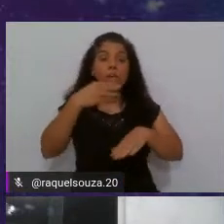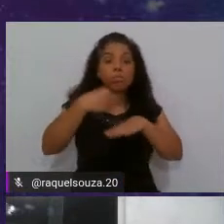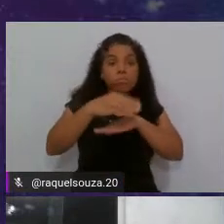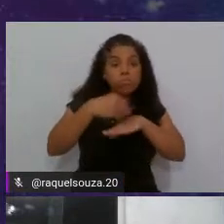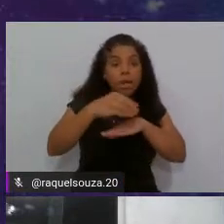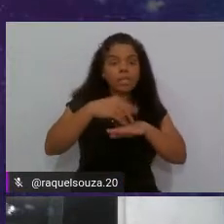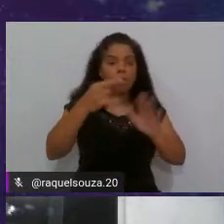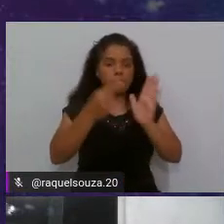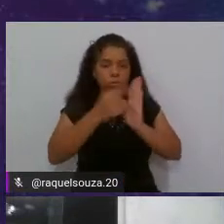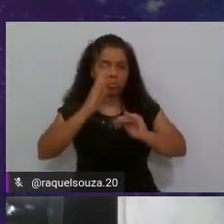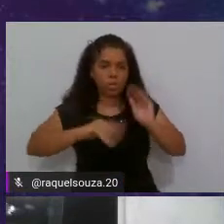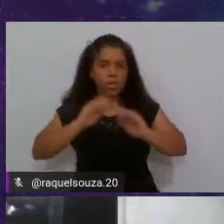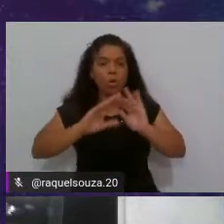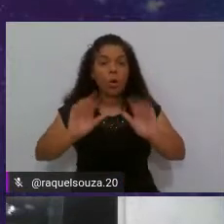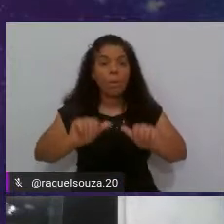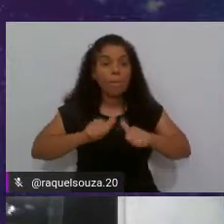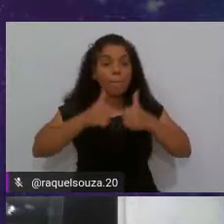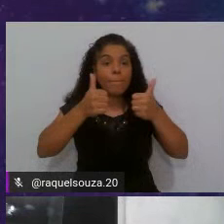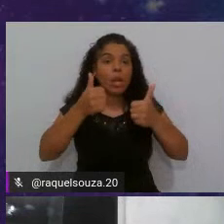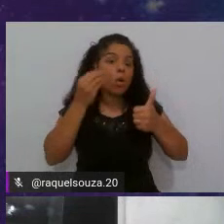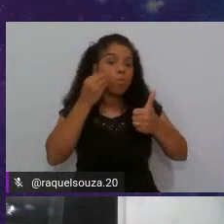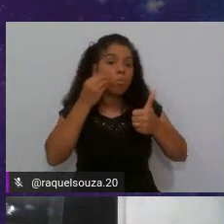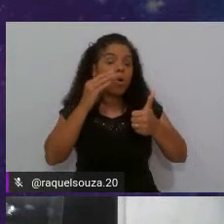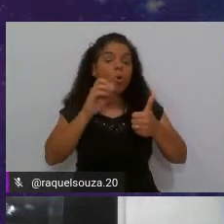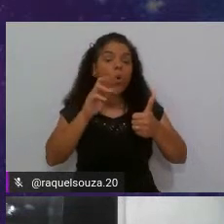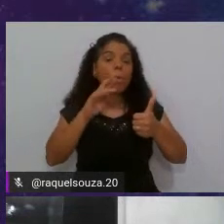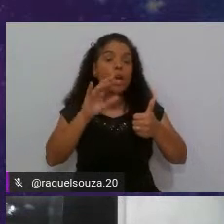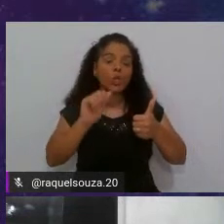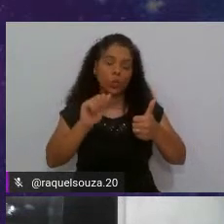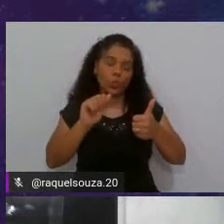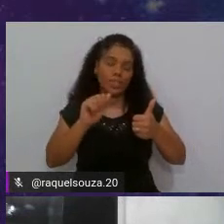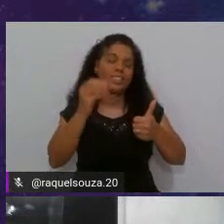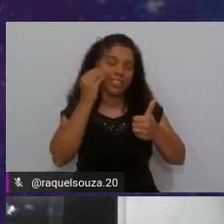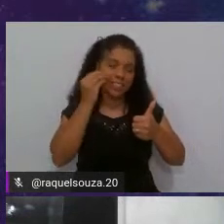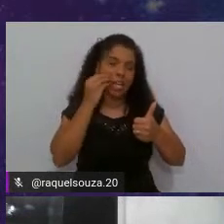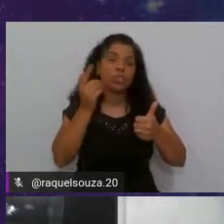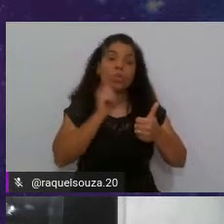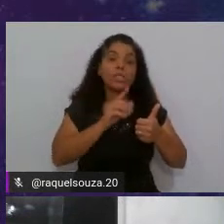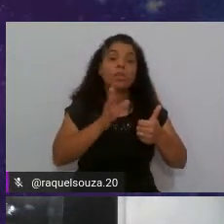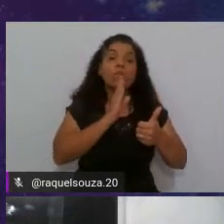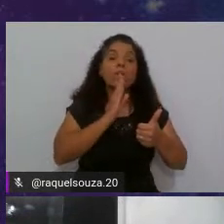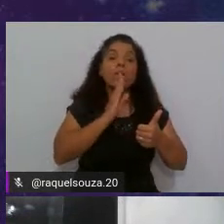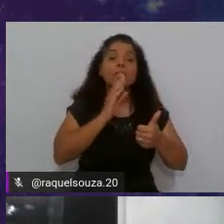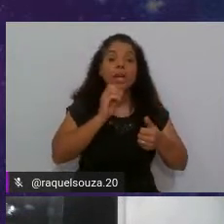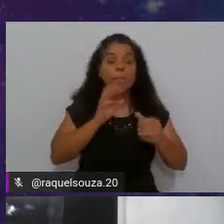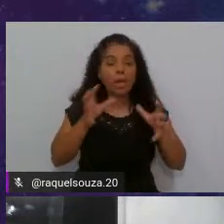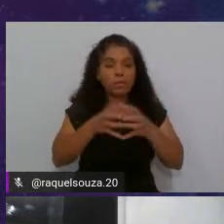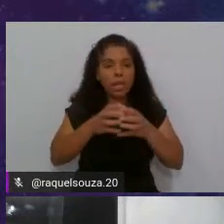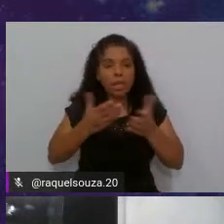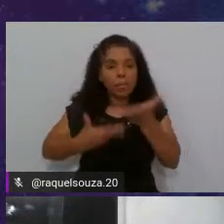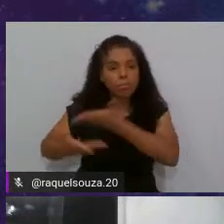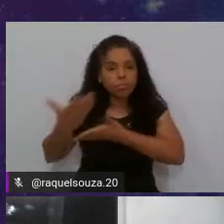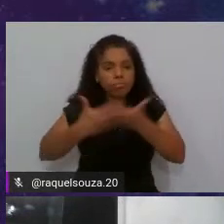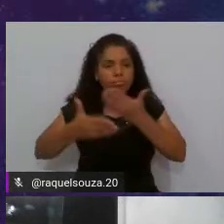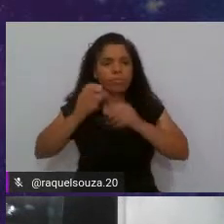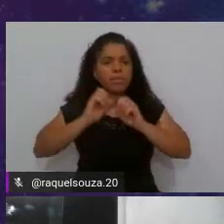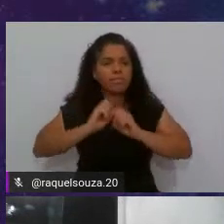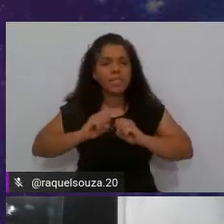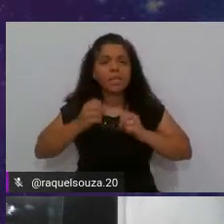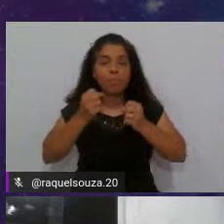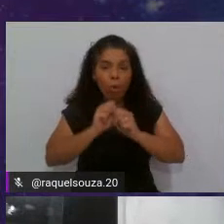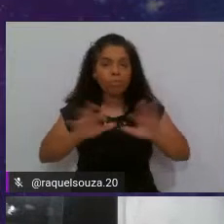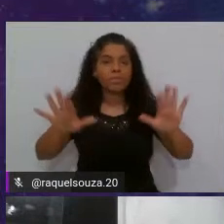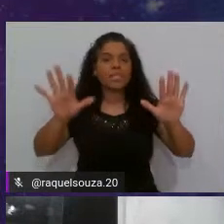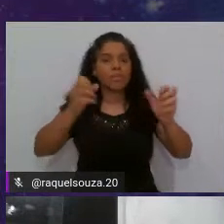as melhores coberturas de teste, consigo disseminar conhecimento entre os membros da equipe, porque quando você pega um